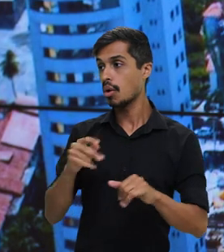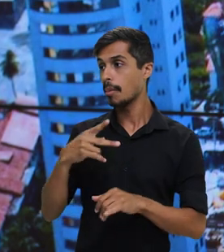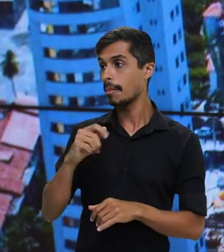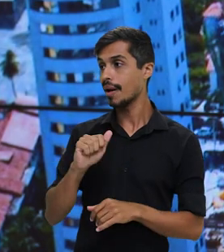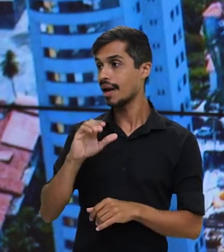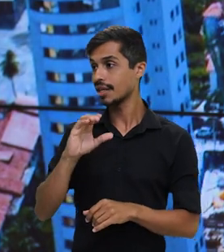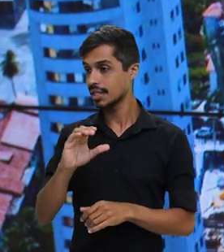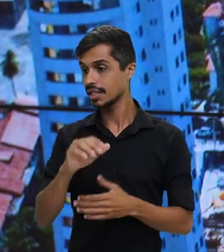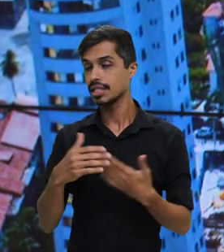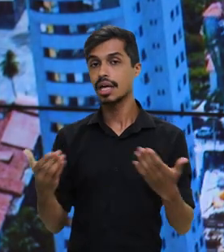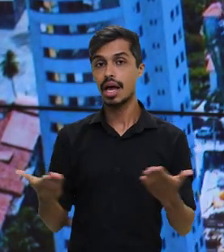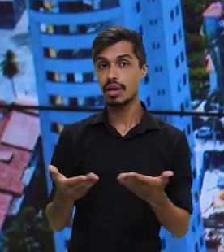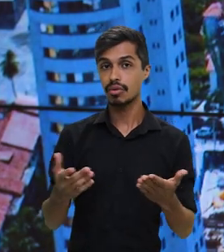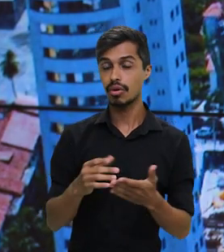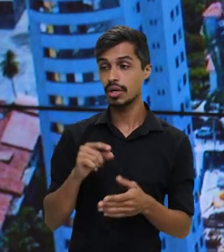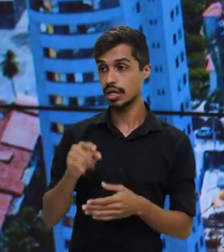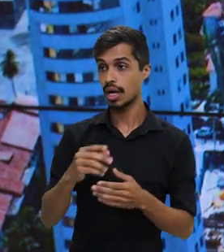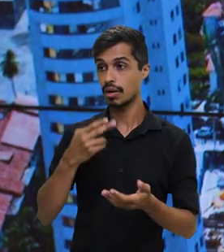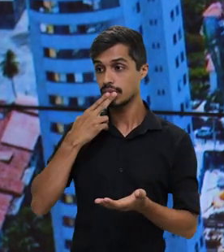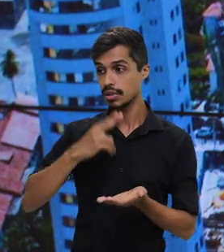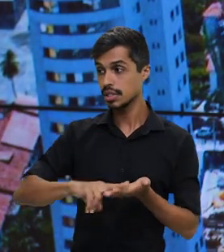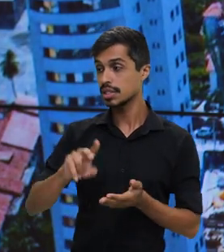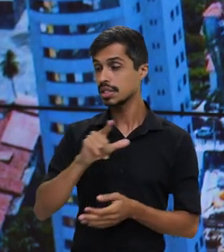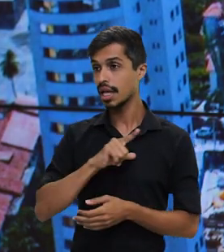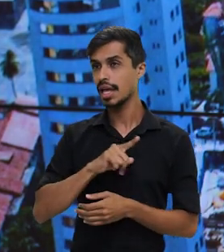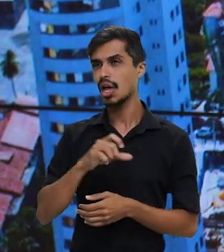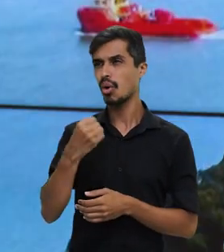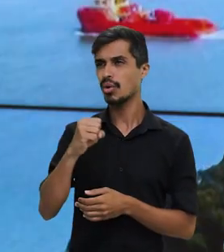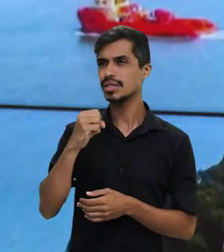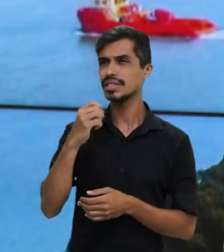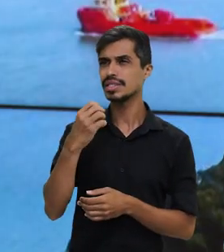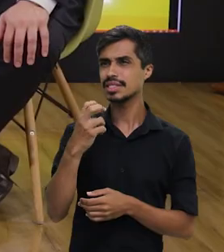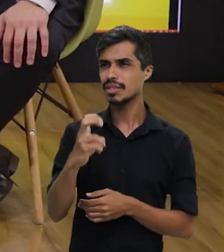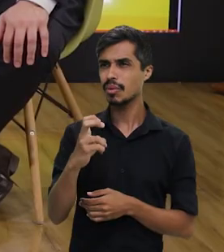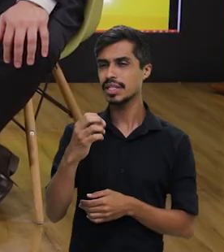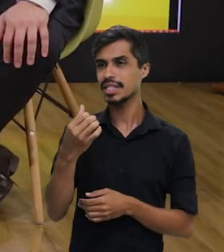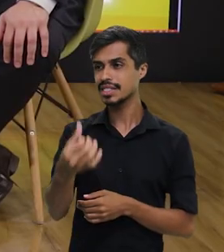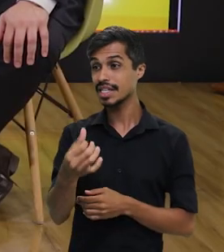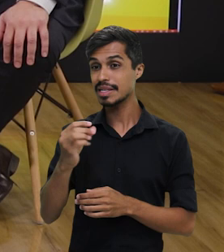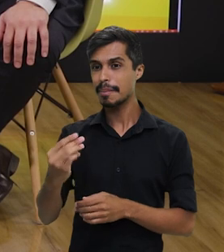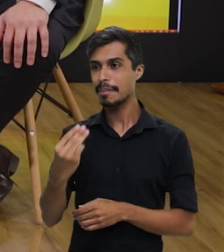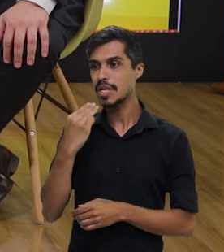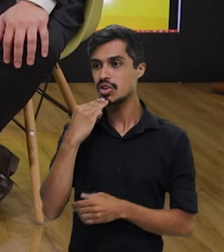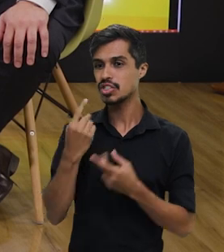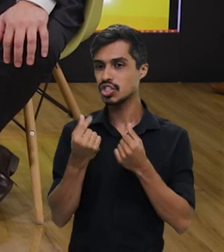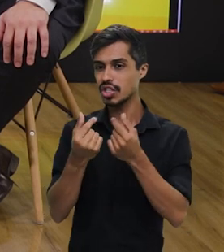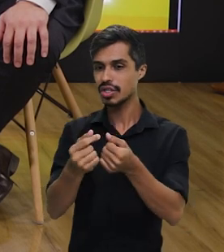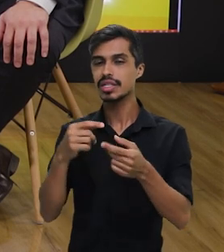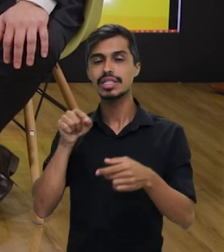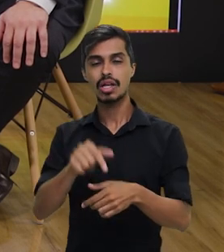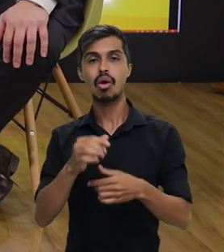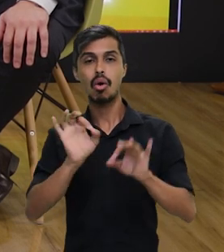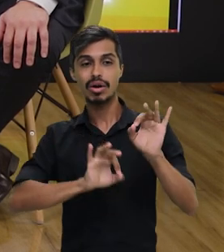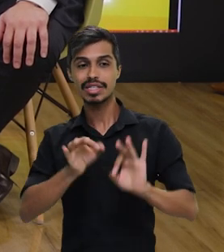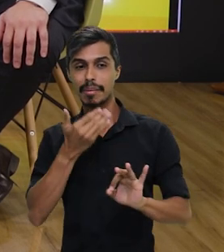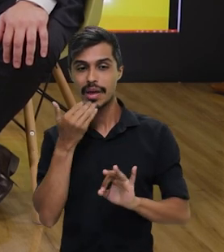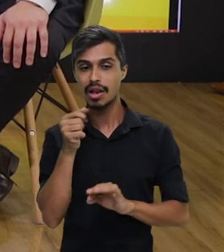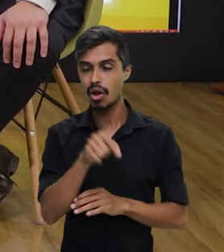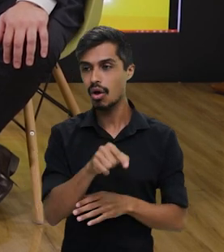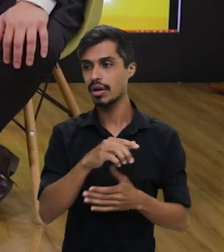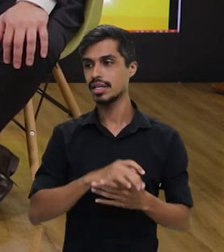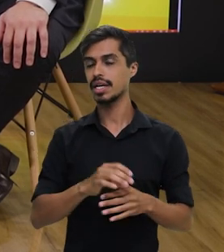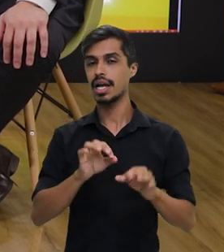né? E agora os Correios vão contar com R$ 856 milhões para a modernização do Parque Logístico Nacional.